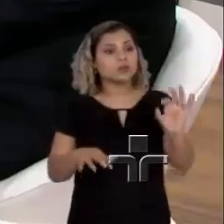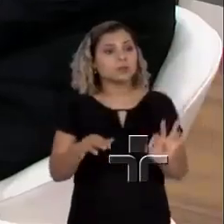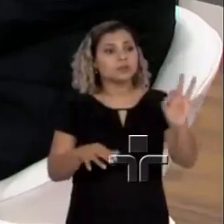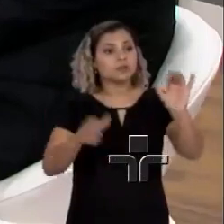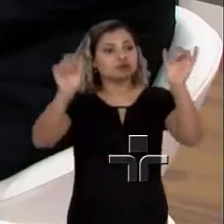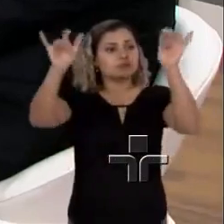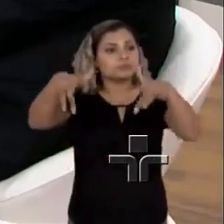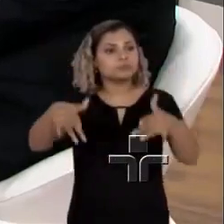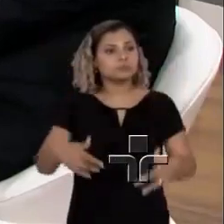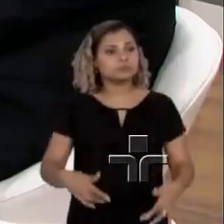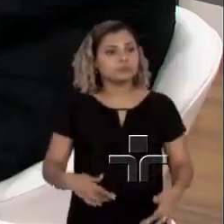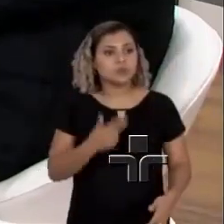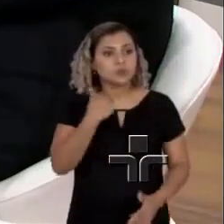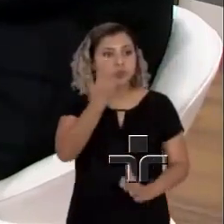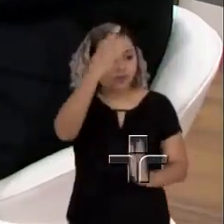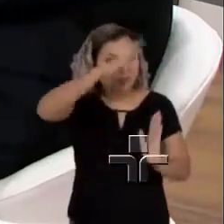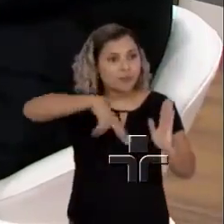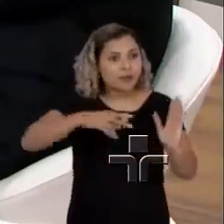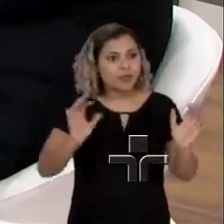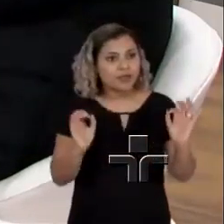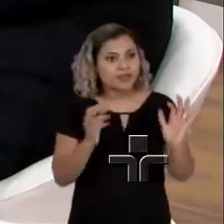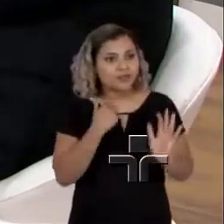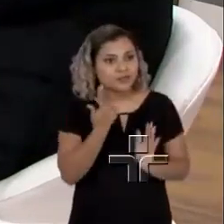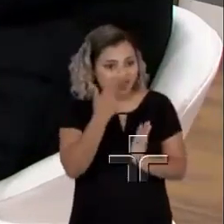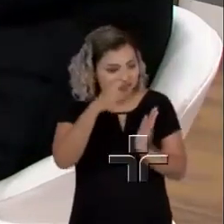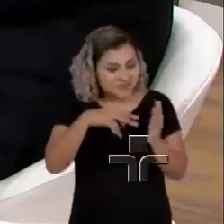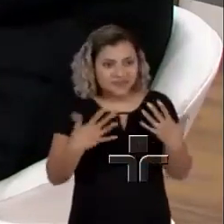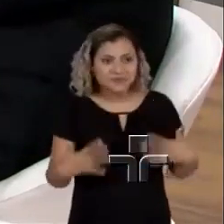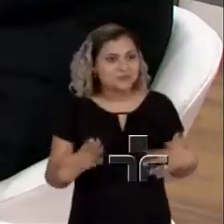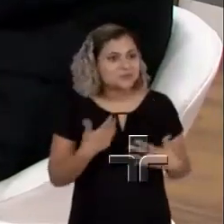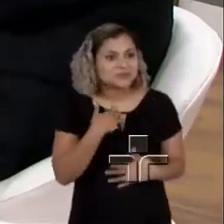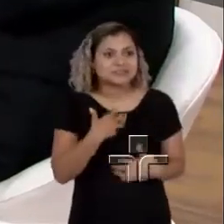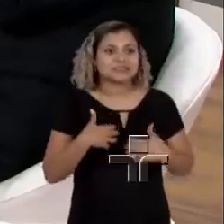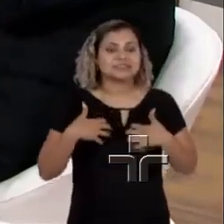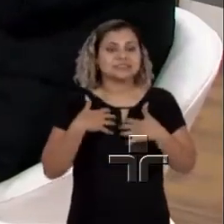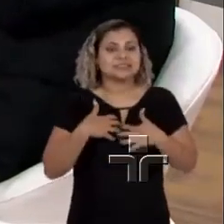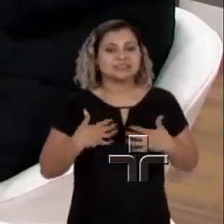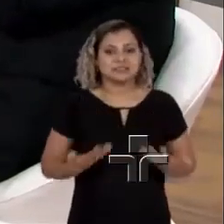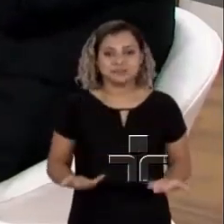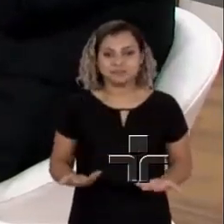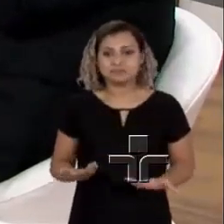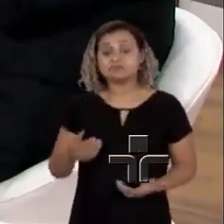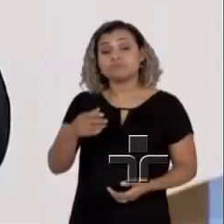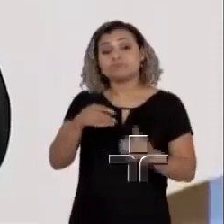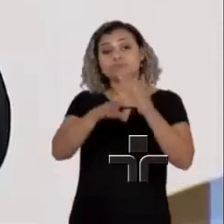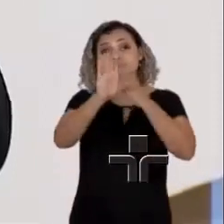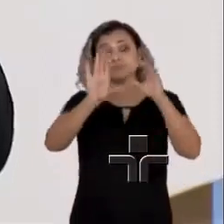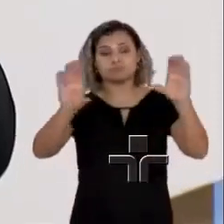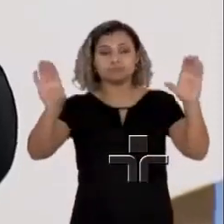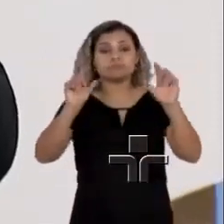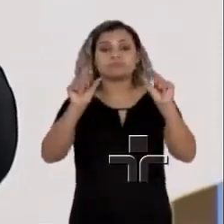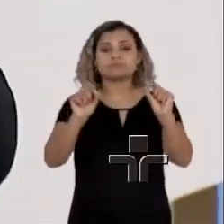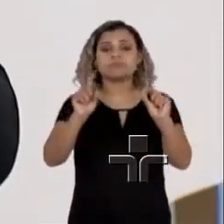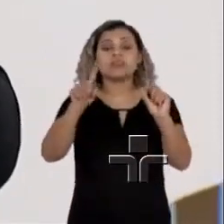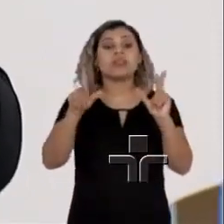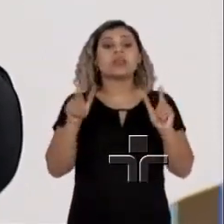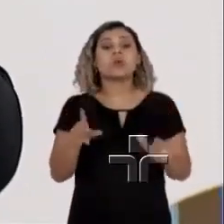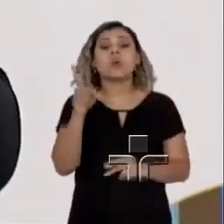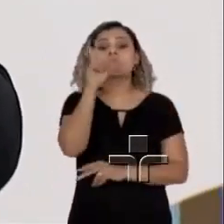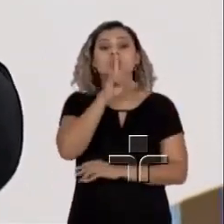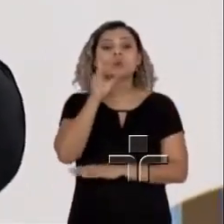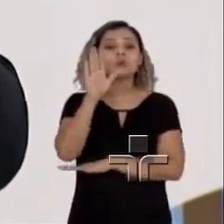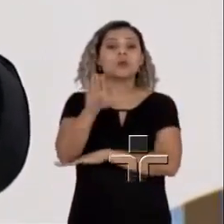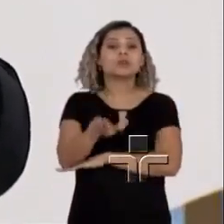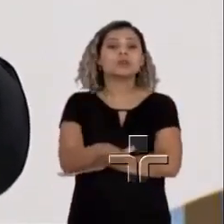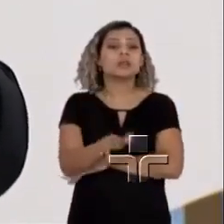livro. O paraíso não dá nem para ler. Marquitana, de um conterrâneo, dizia que o paraíso parece um domingo à tarde,